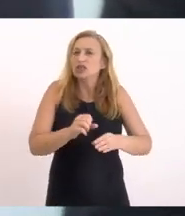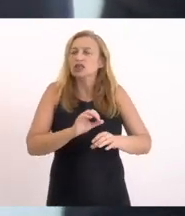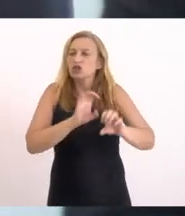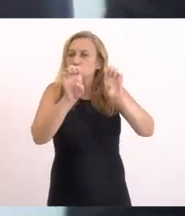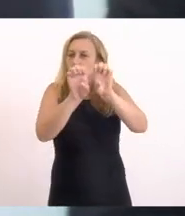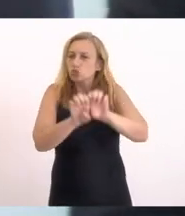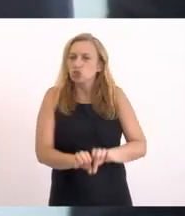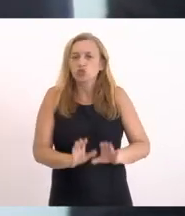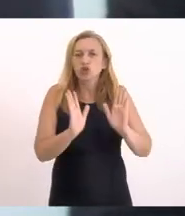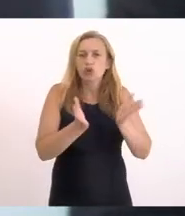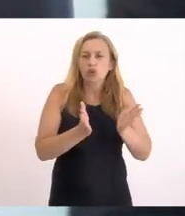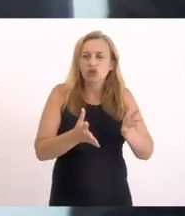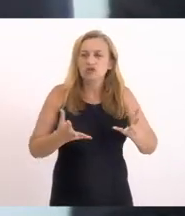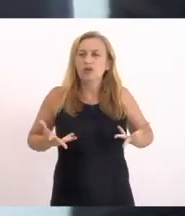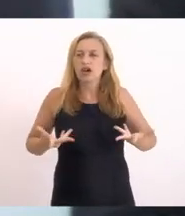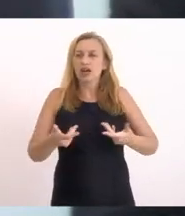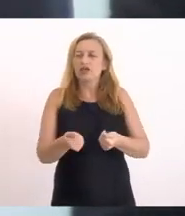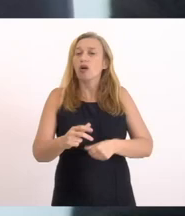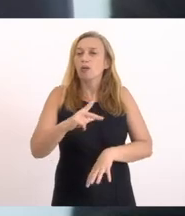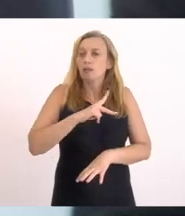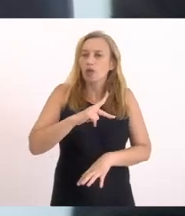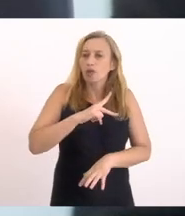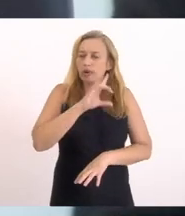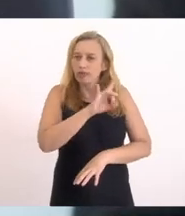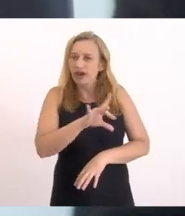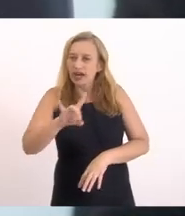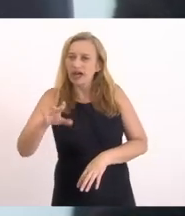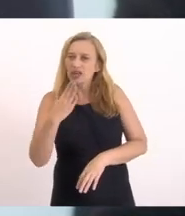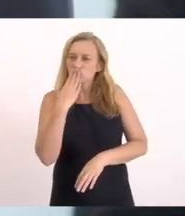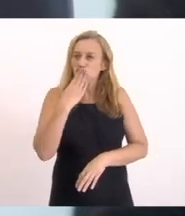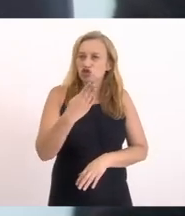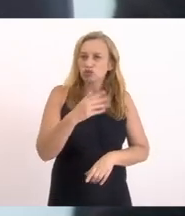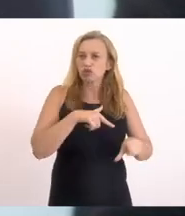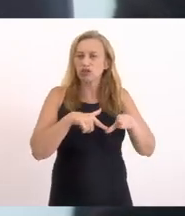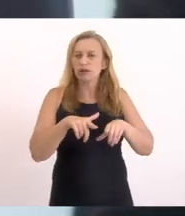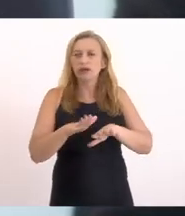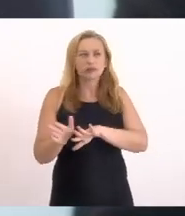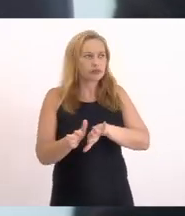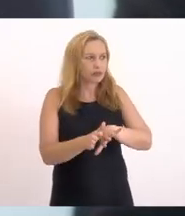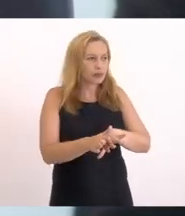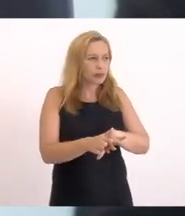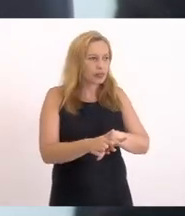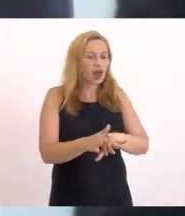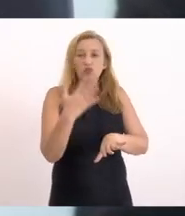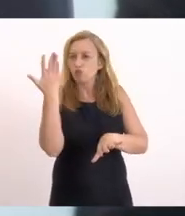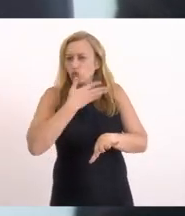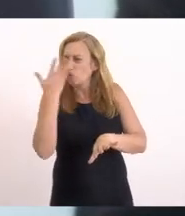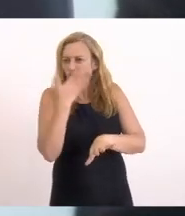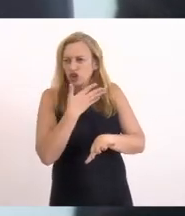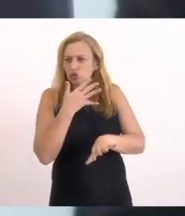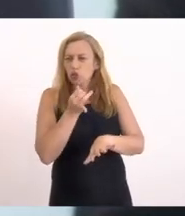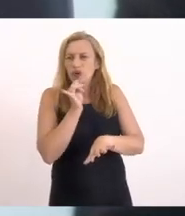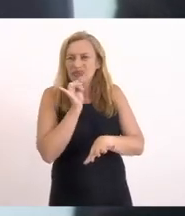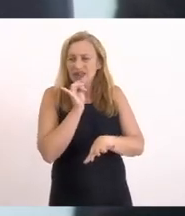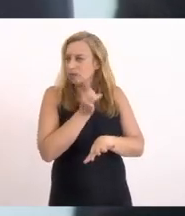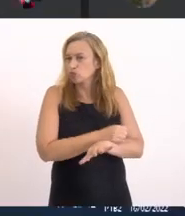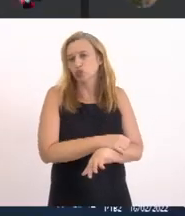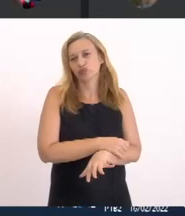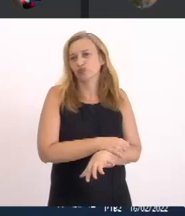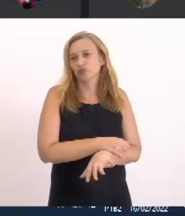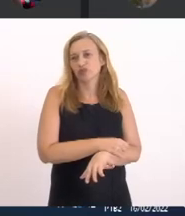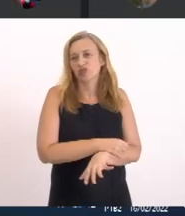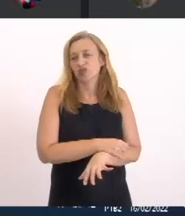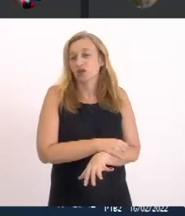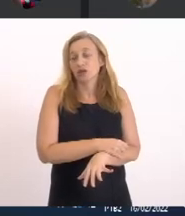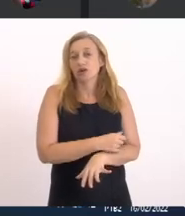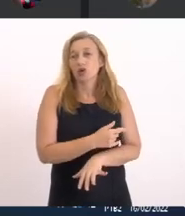hoje Peculiais e próprias Para cada tipo de mar de região Sim, mas eu não vejo exemplo Entendeu? Eu